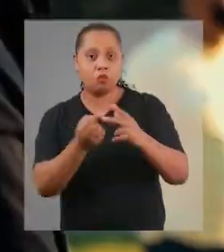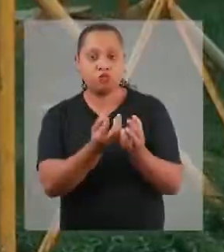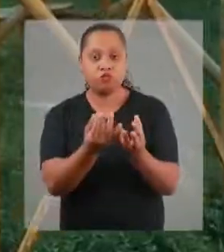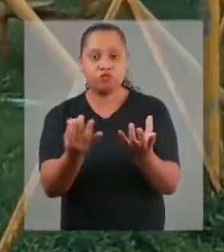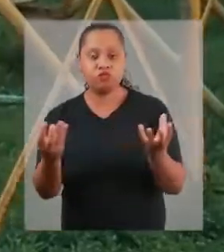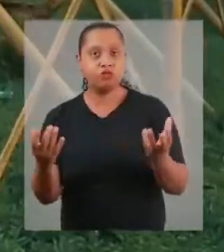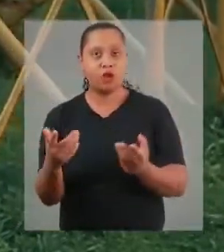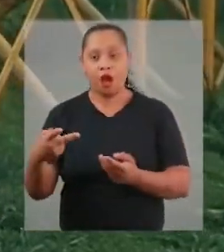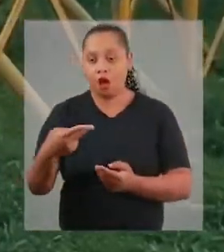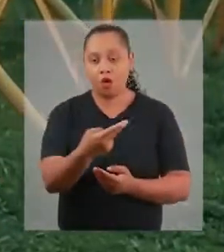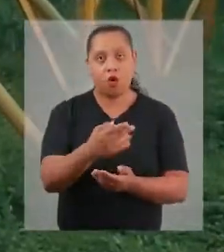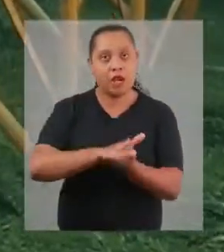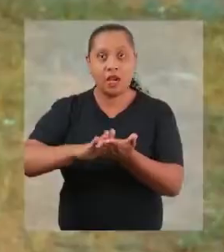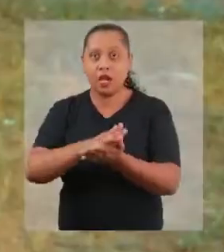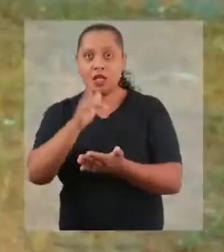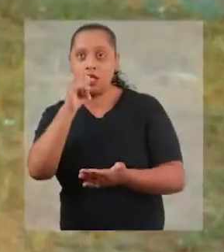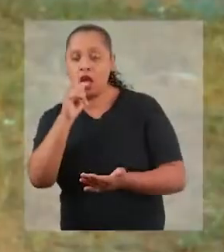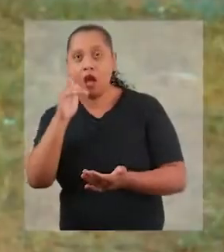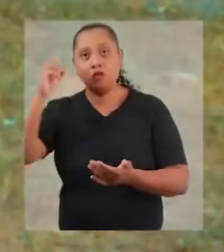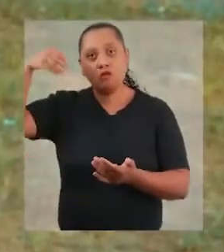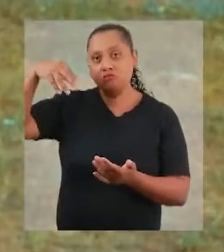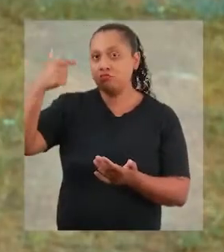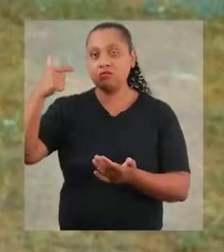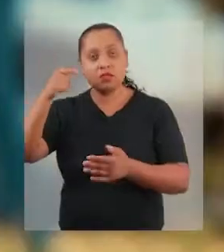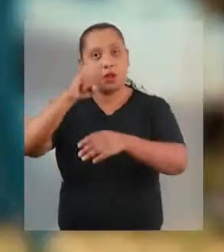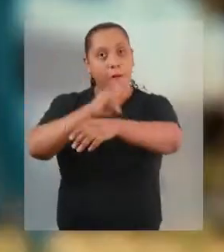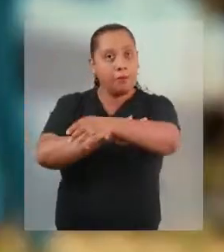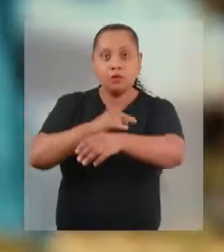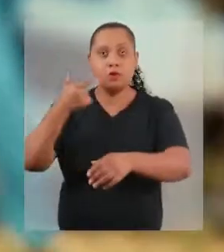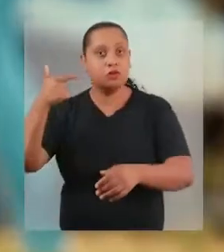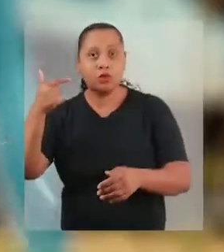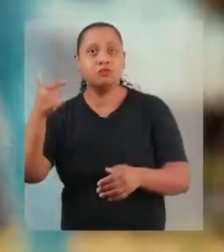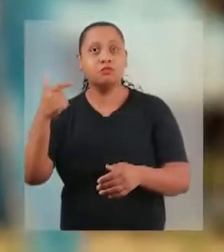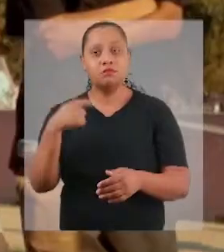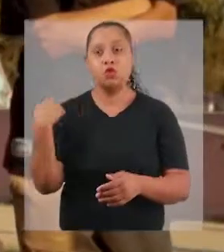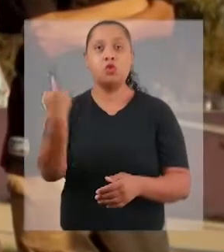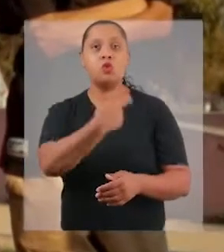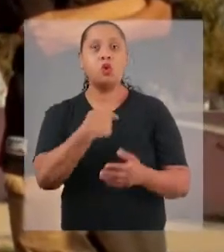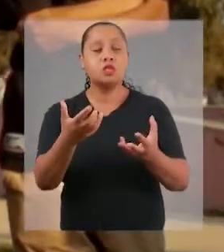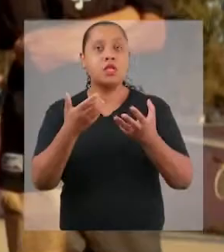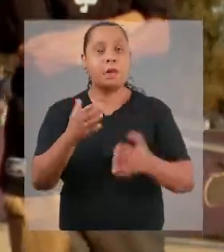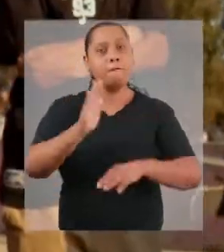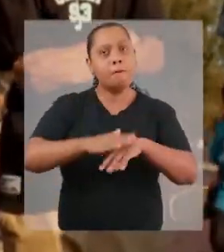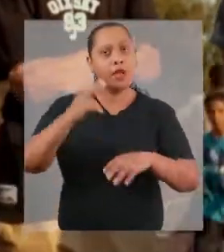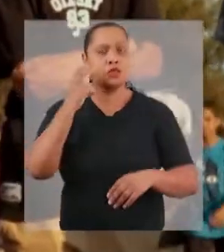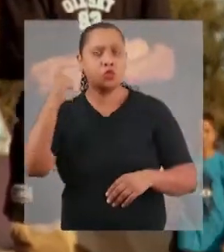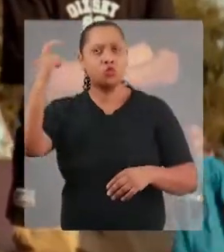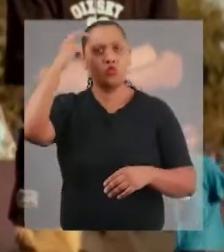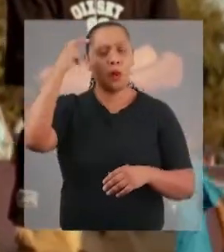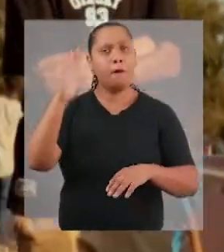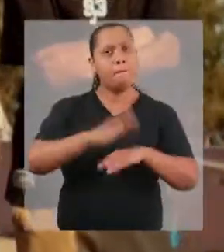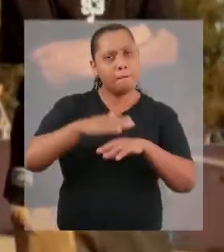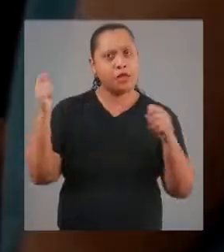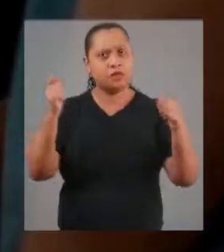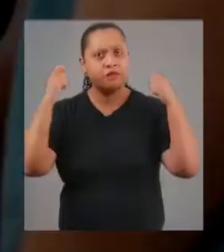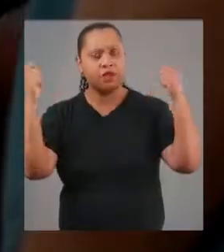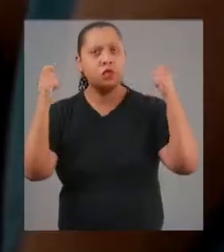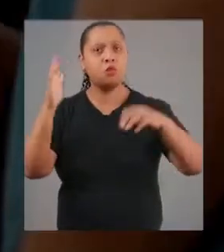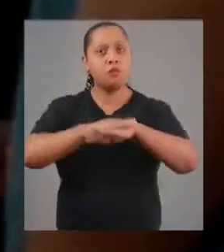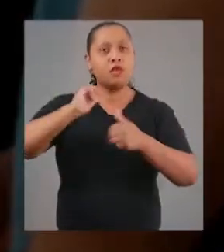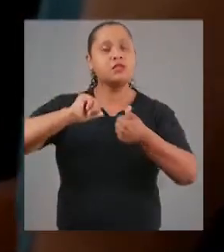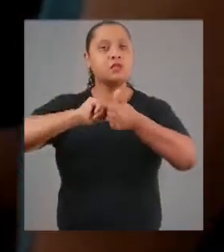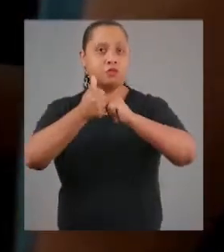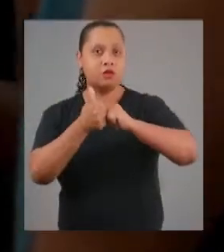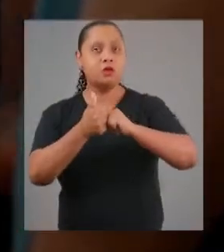está cheio de buraco. Não temos nem manutenção, nem corte de grama, água, nem lua. Nem banheiro. É, nem banheiro. A gente